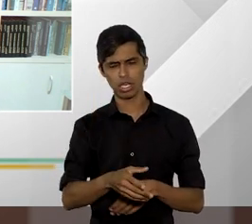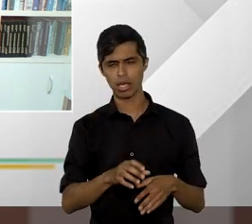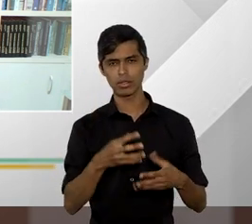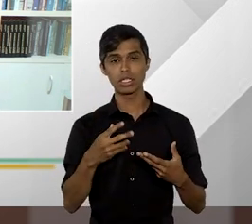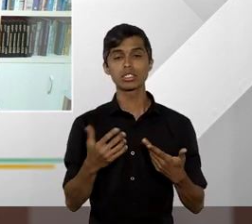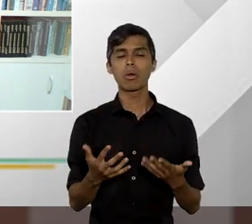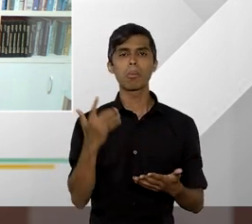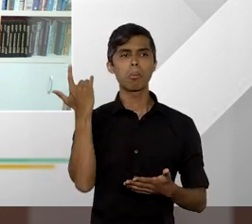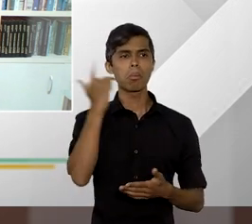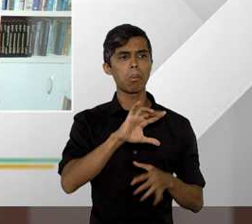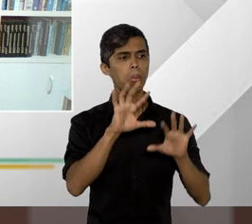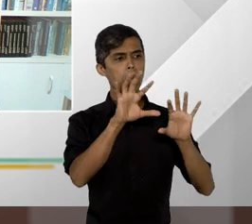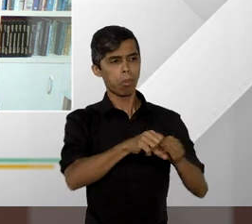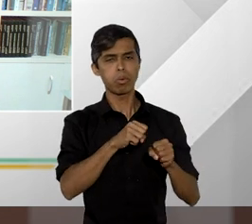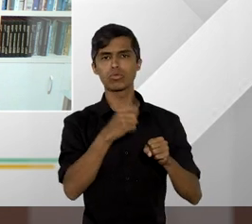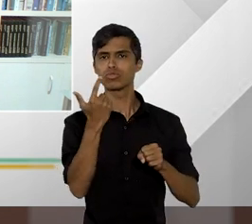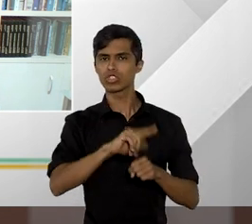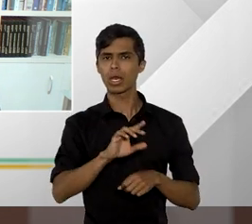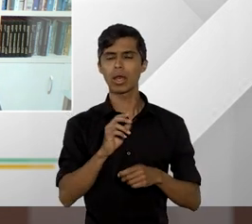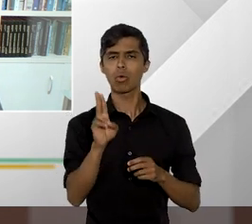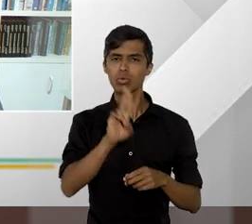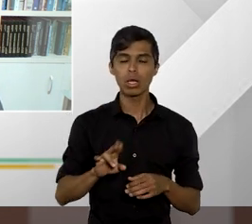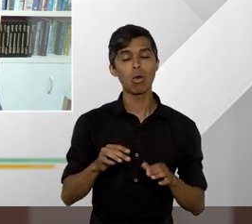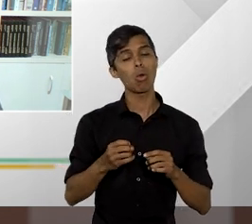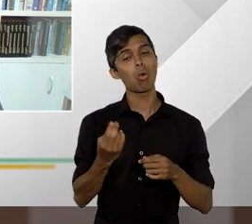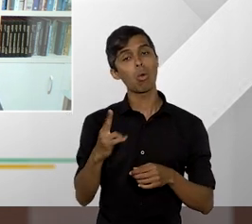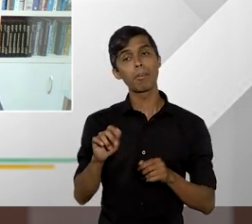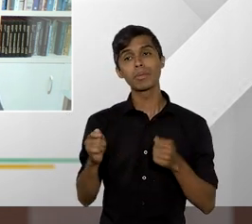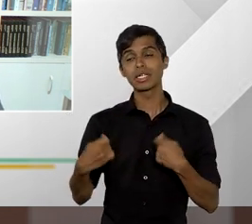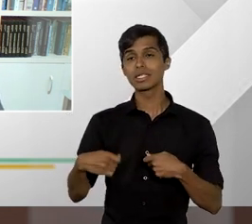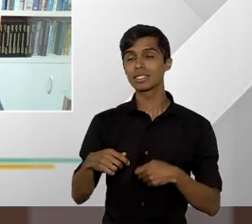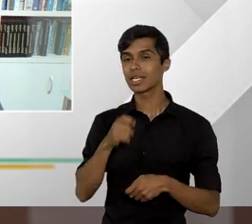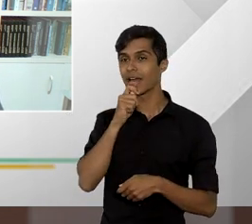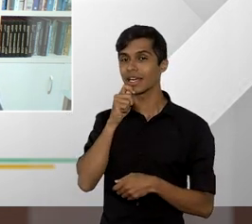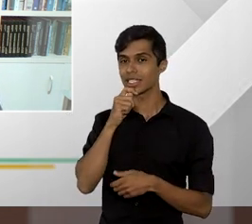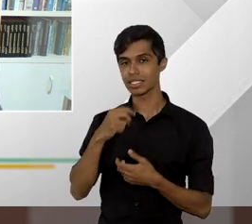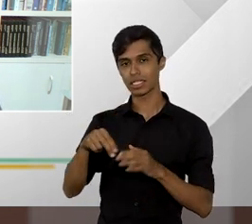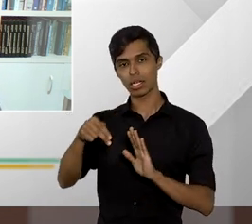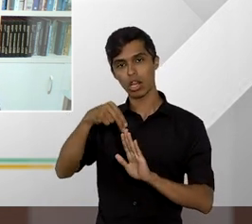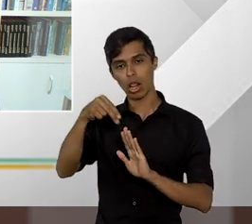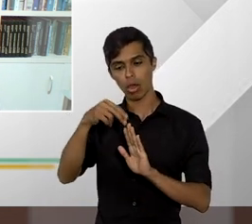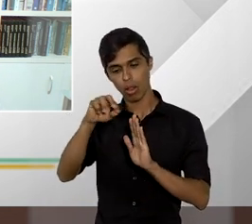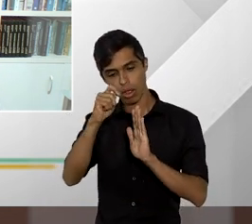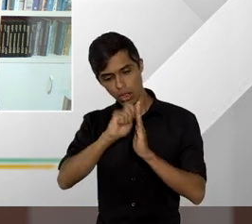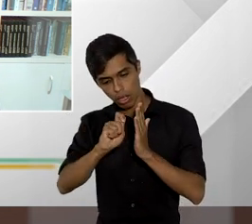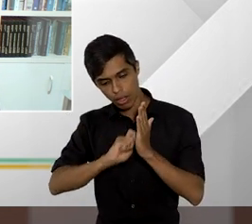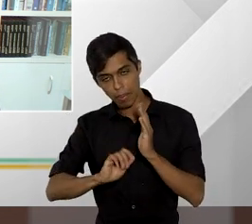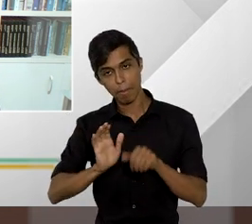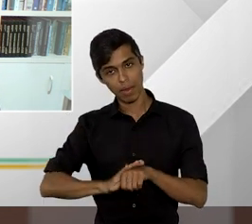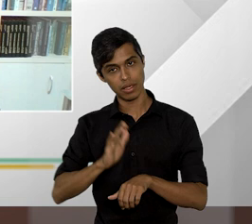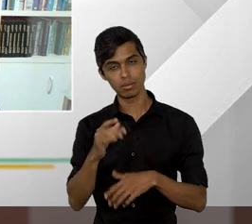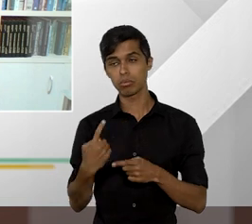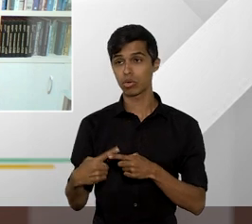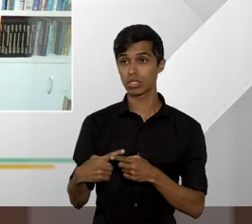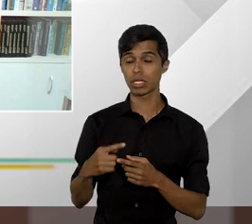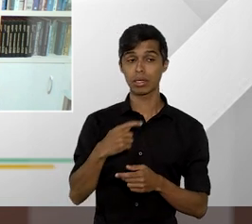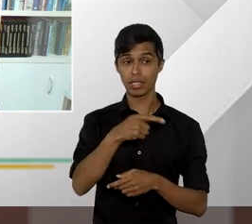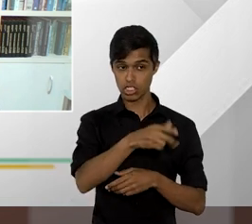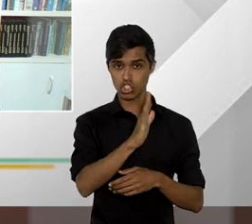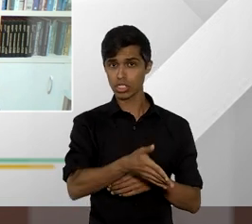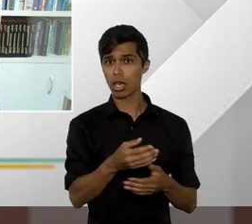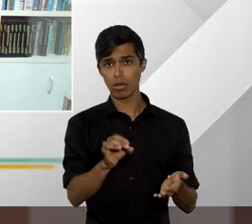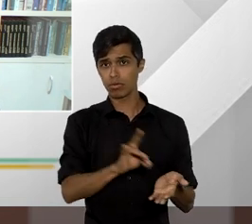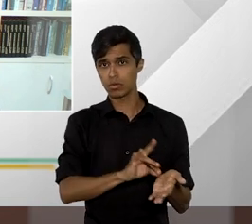aplicável ou ela precisa ainda de uma espécie de regulamentação porque ambos aí já mencionaram isso né ela precisa ser